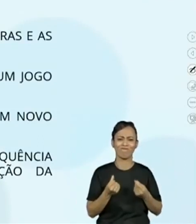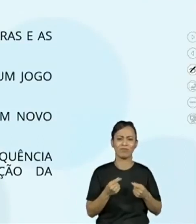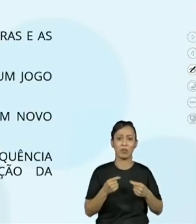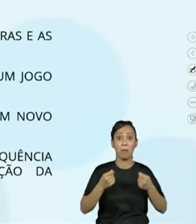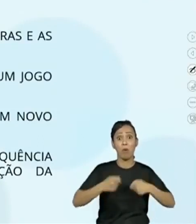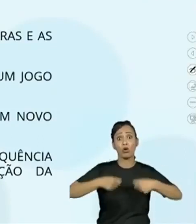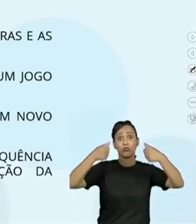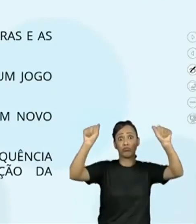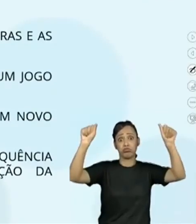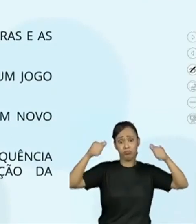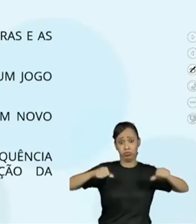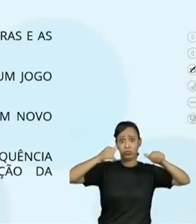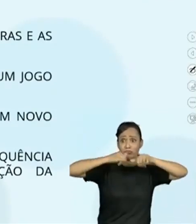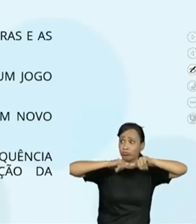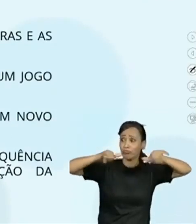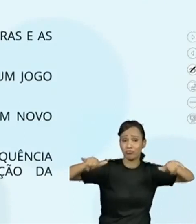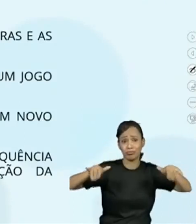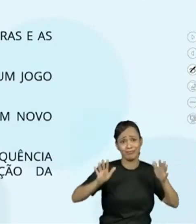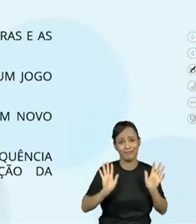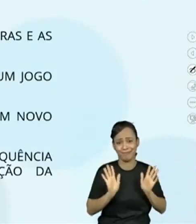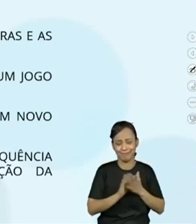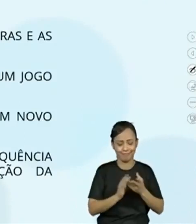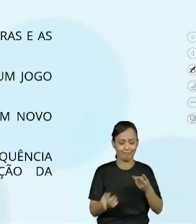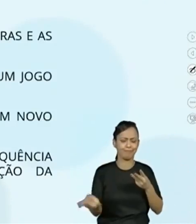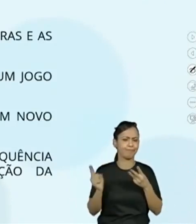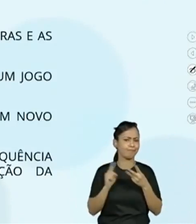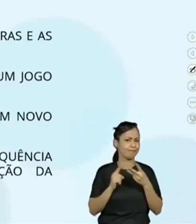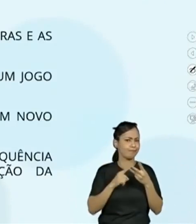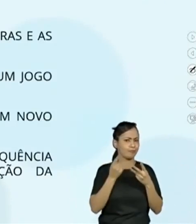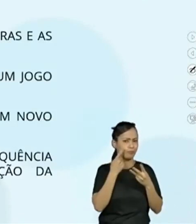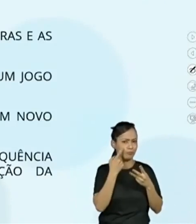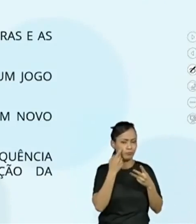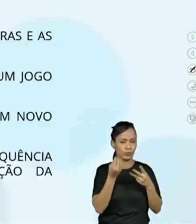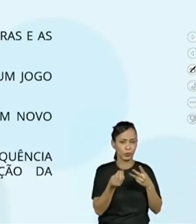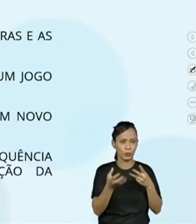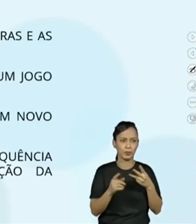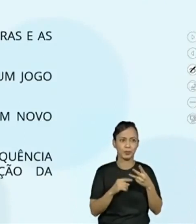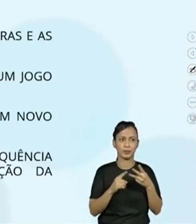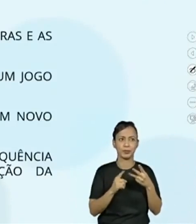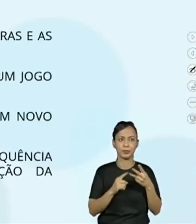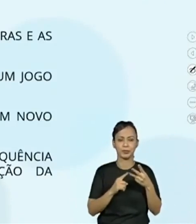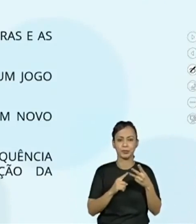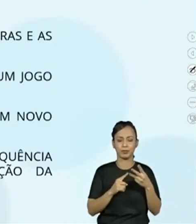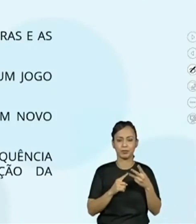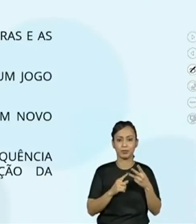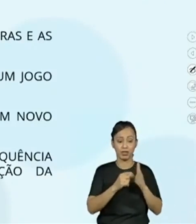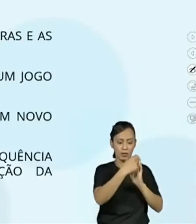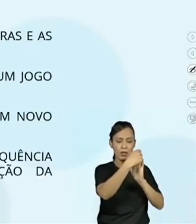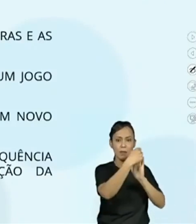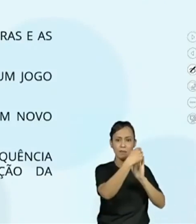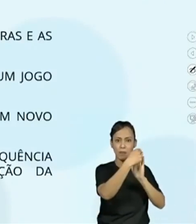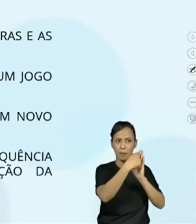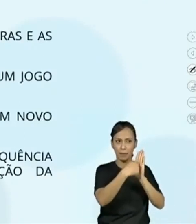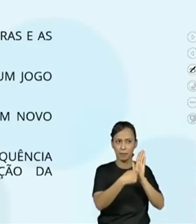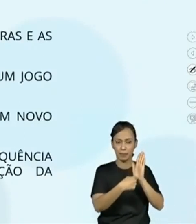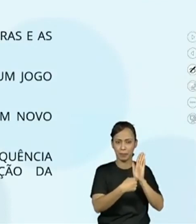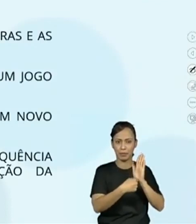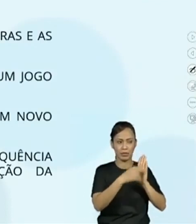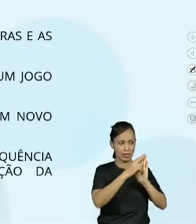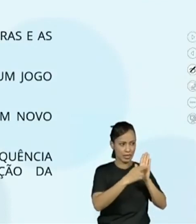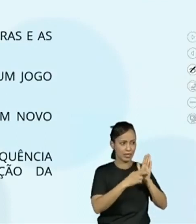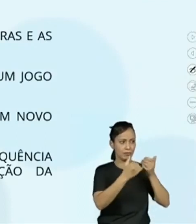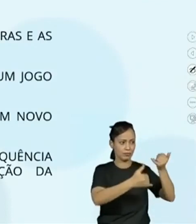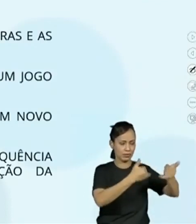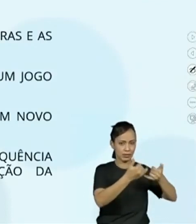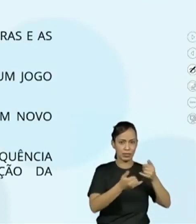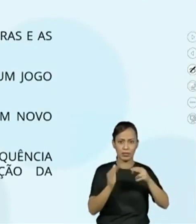cartazes. Então, vamos ler a terceira para ver se a gente consegue? Sim. Então, vamos lá. Os textos, né? Regras de brincadeiras